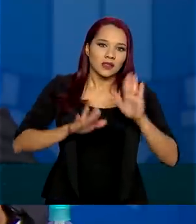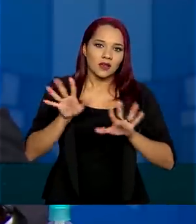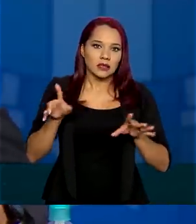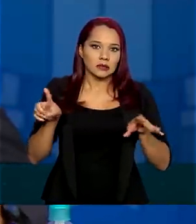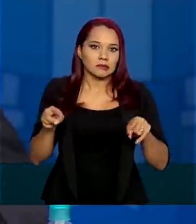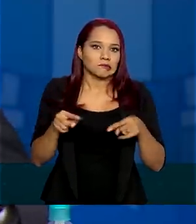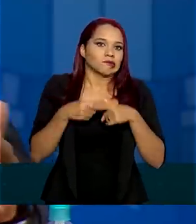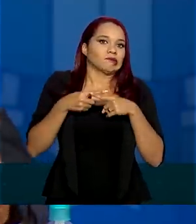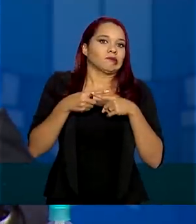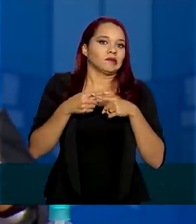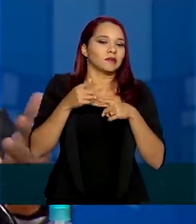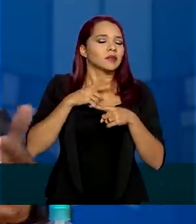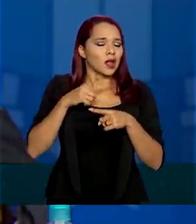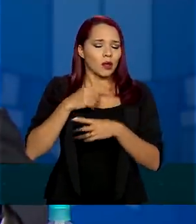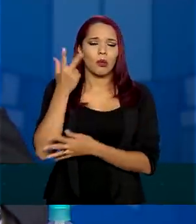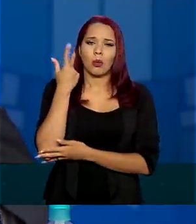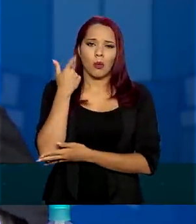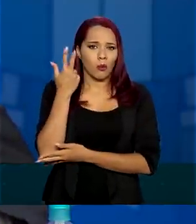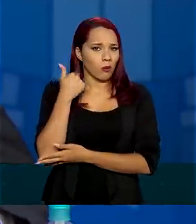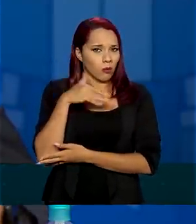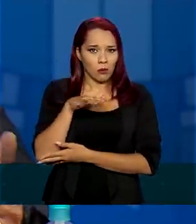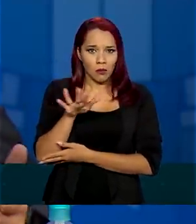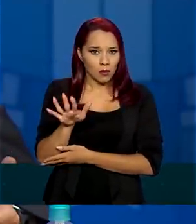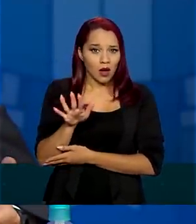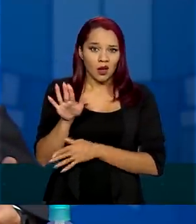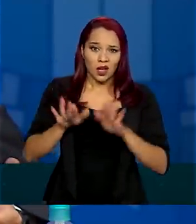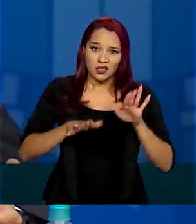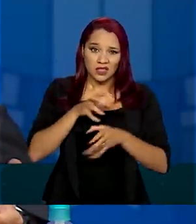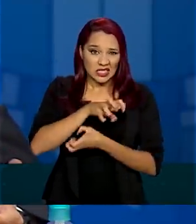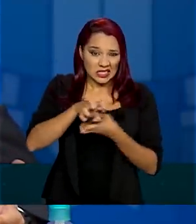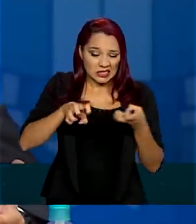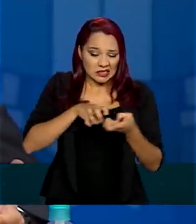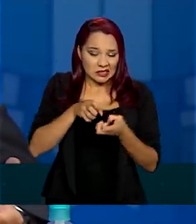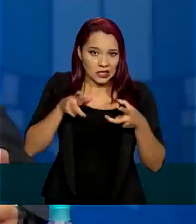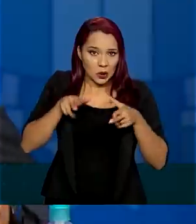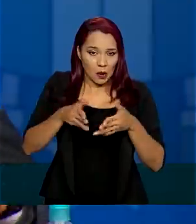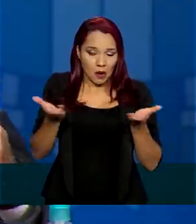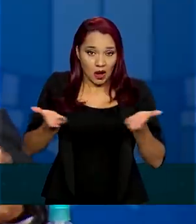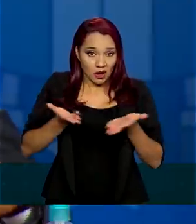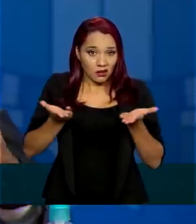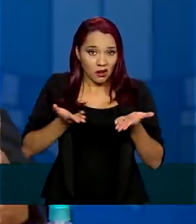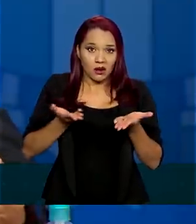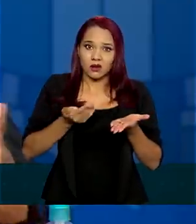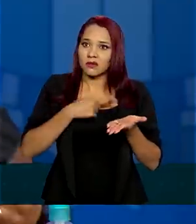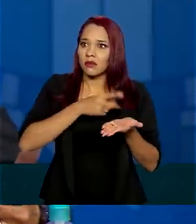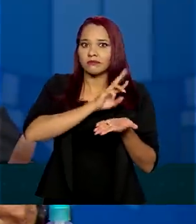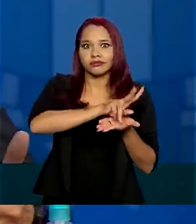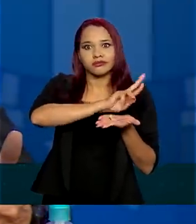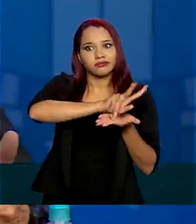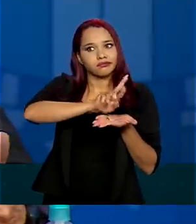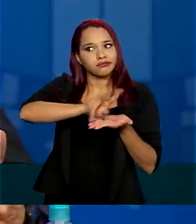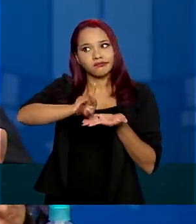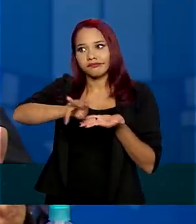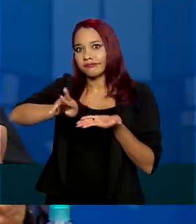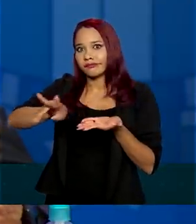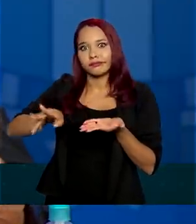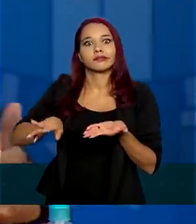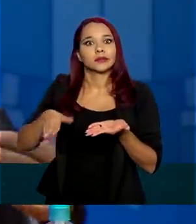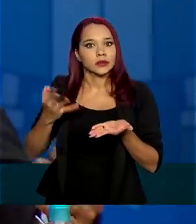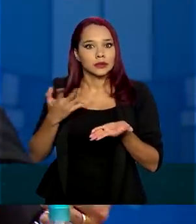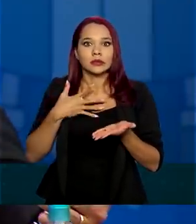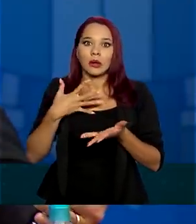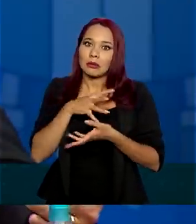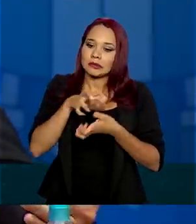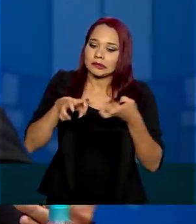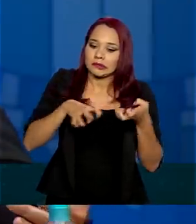desencontro normal numa crise desse volume, que tem mais de uma onda e que